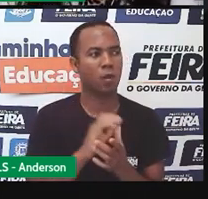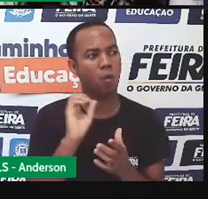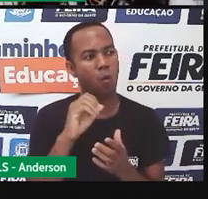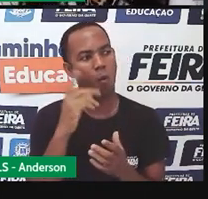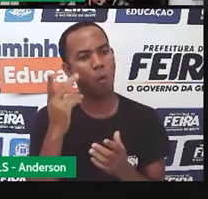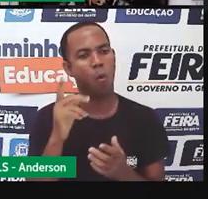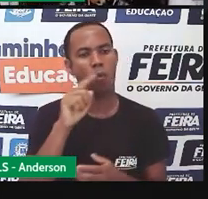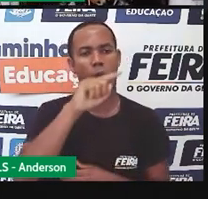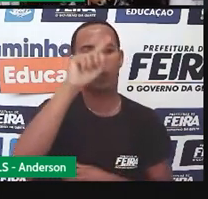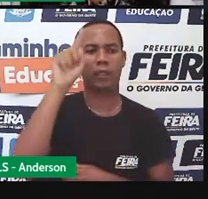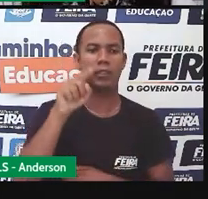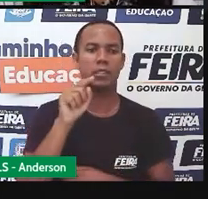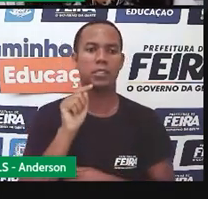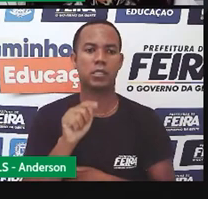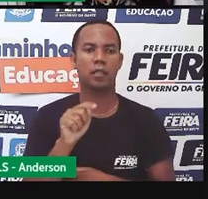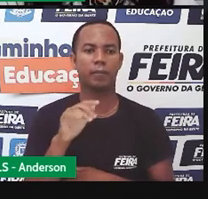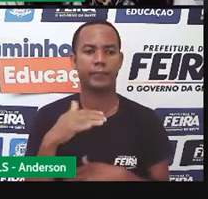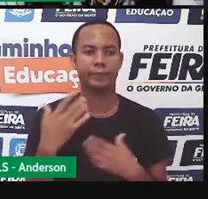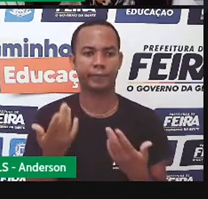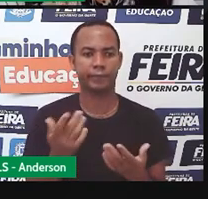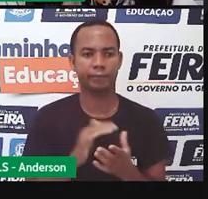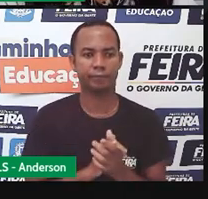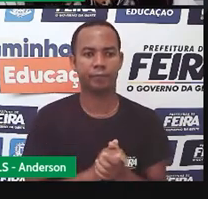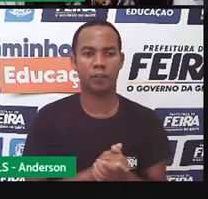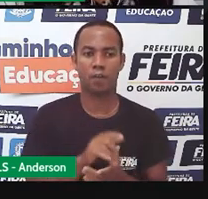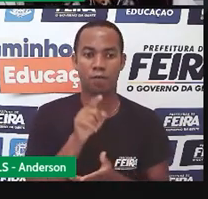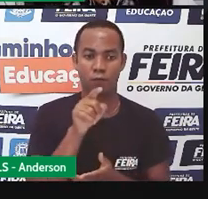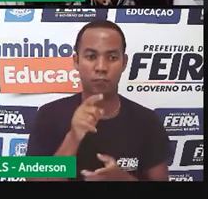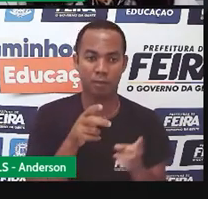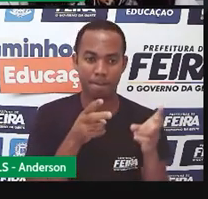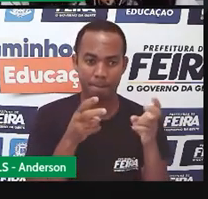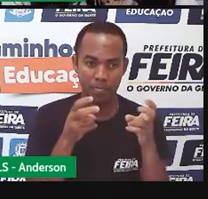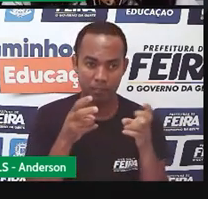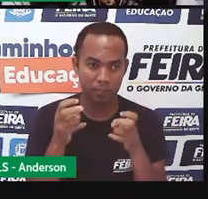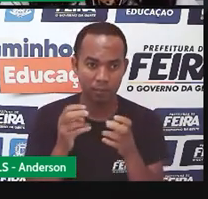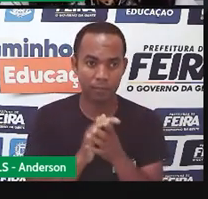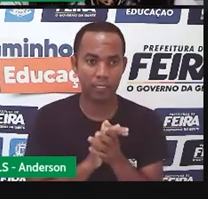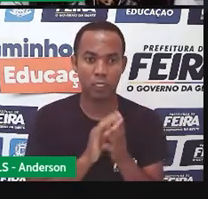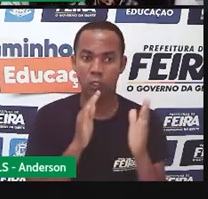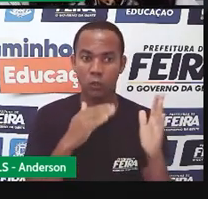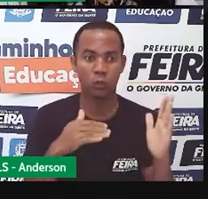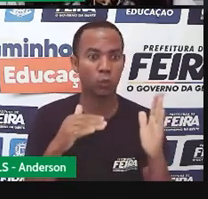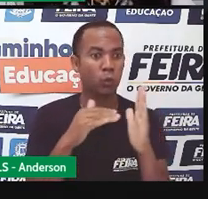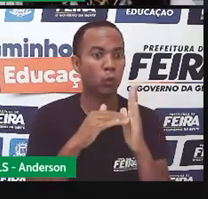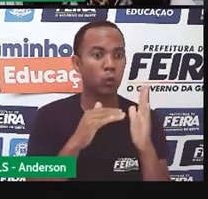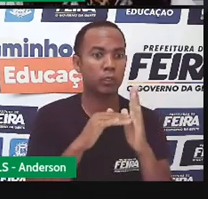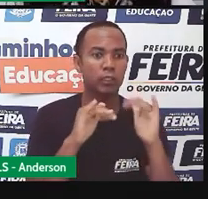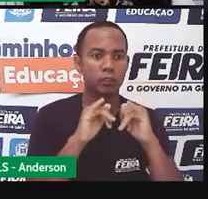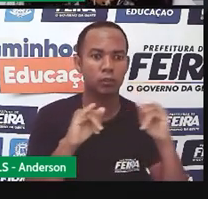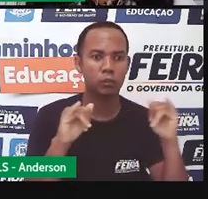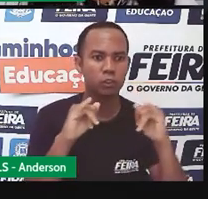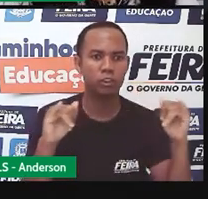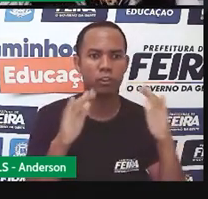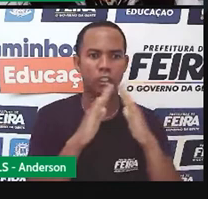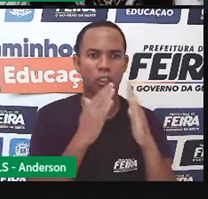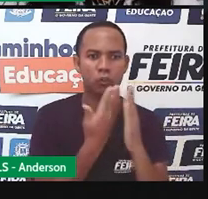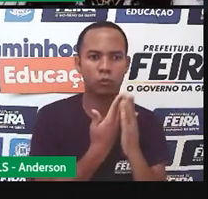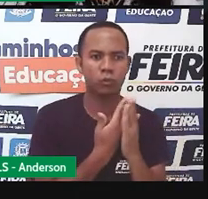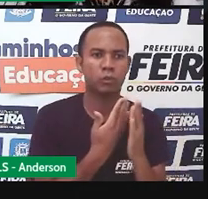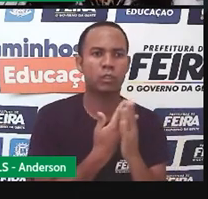exclamação ou ponto interrogação. Mas se você percebeu, em todas as notícias que nós estudamos,